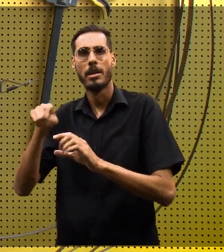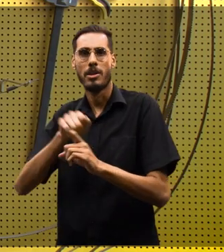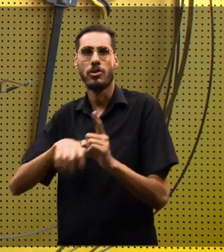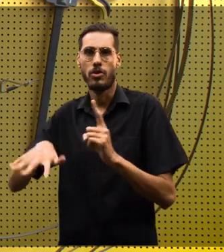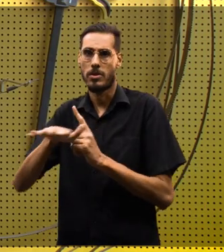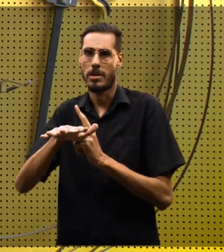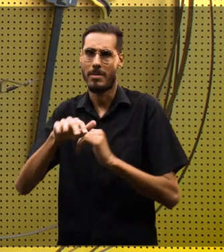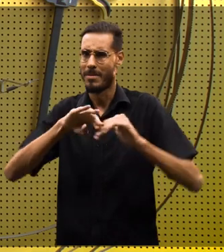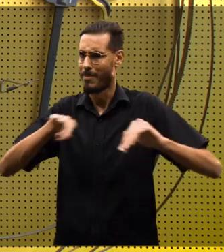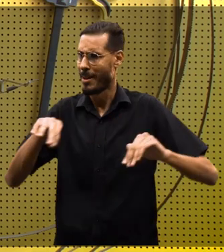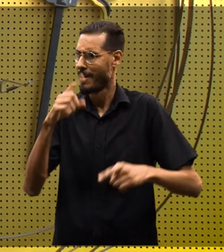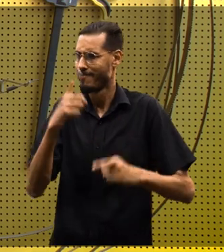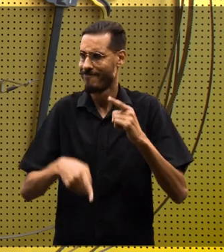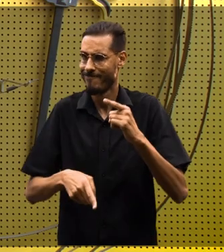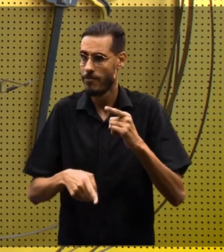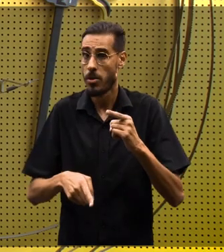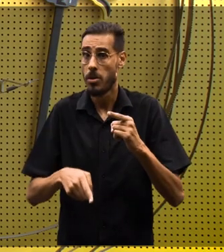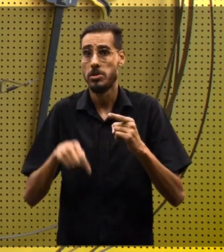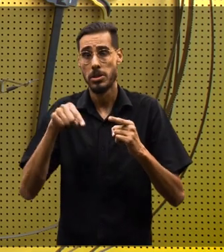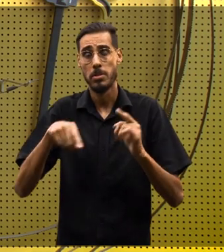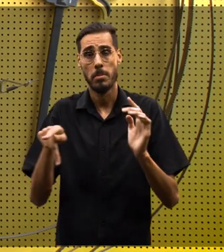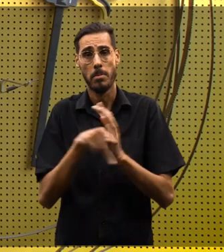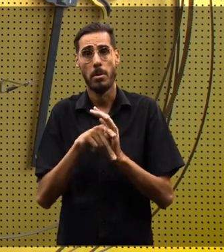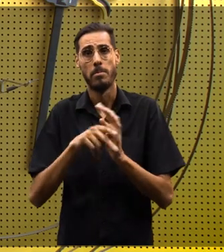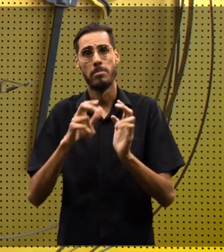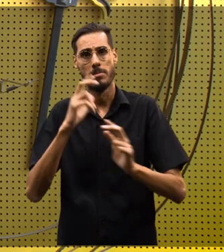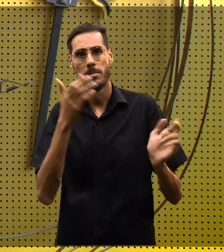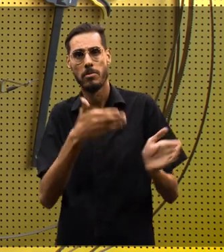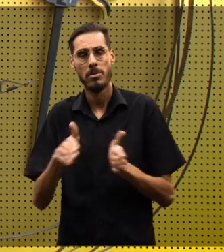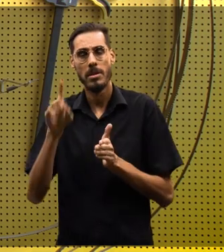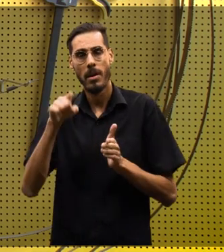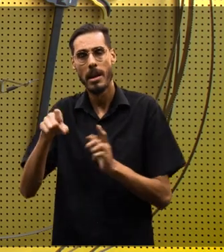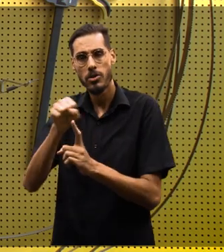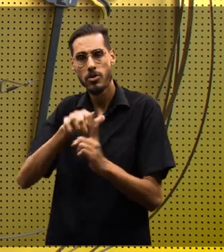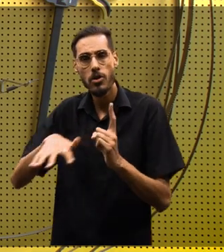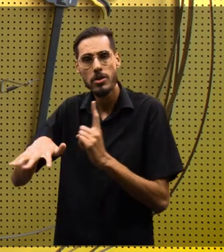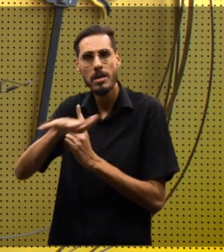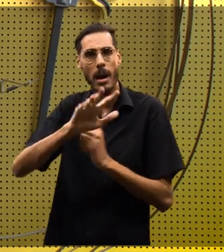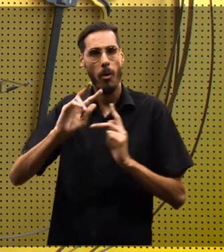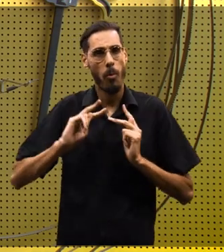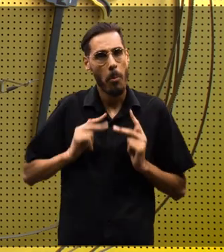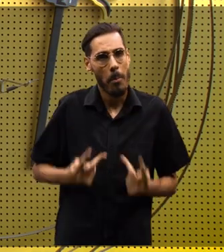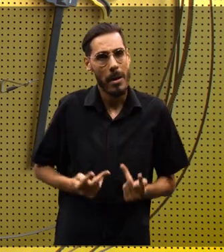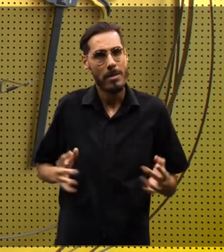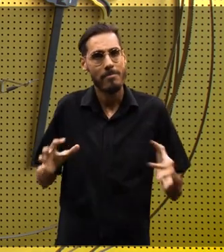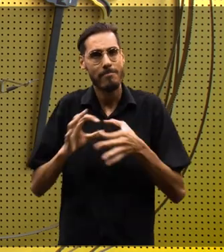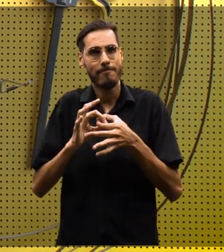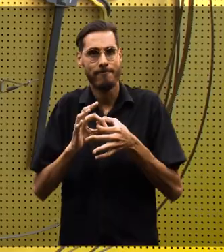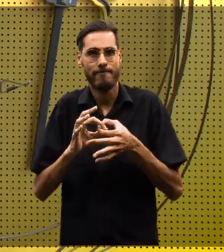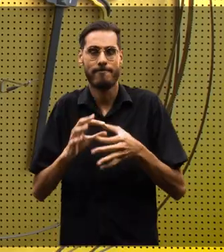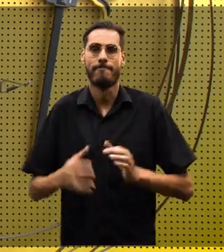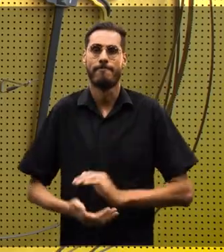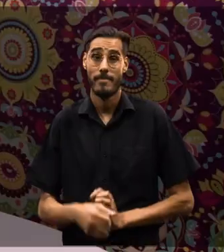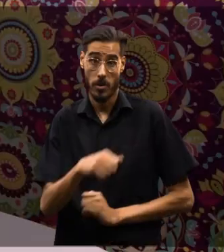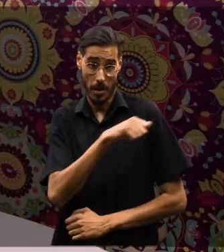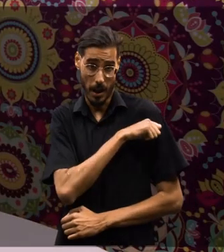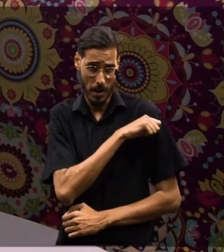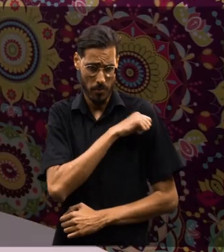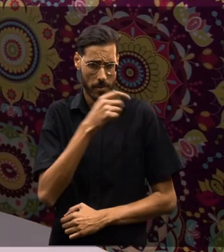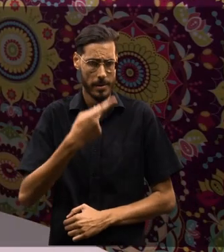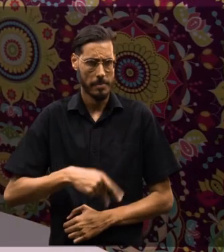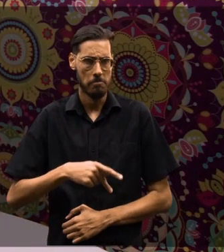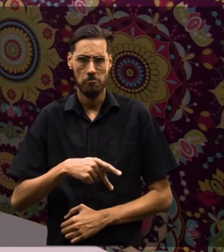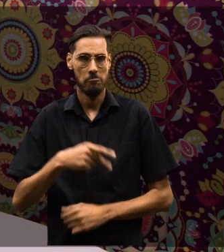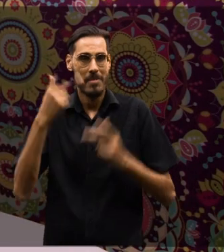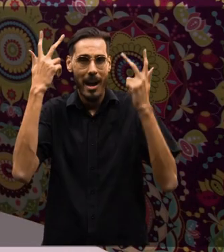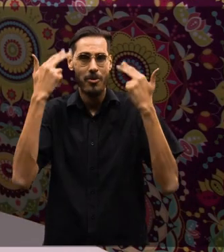sociais. A gente não pode dissociar, isso é uma grande característica da engenharia de produção, que é o aspecto social, aspecto humano no trabalho. Os nossos